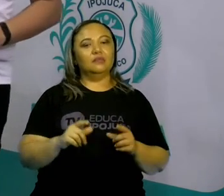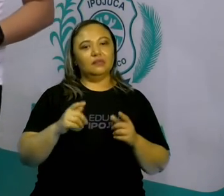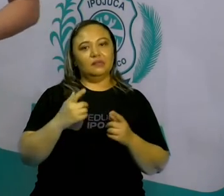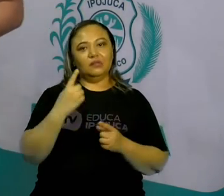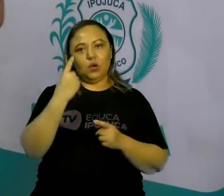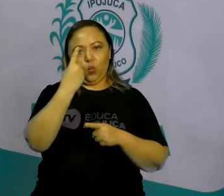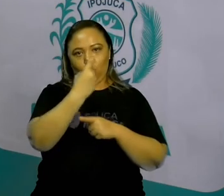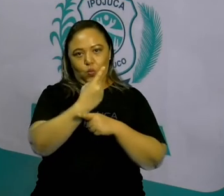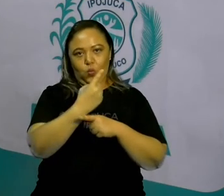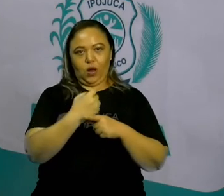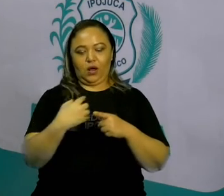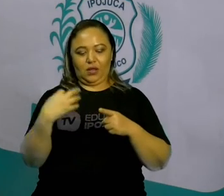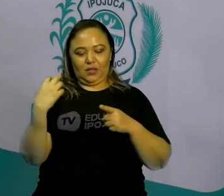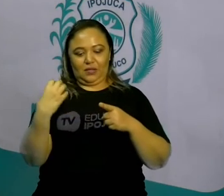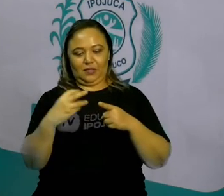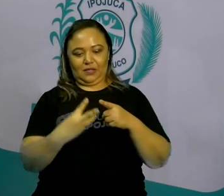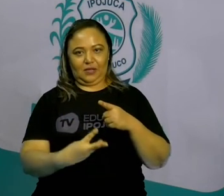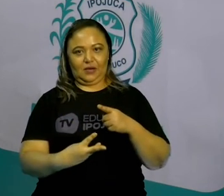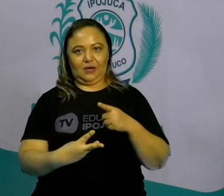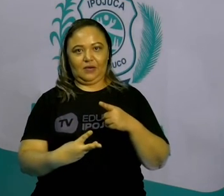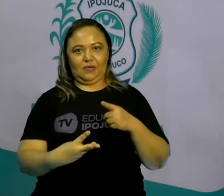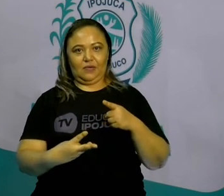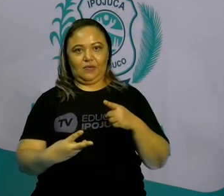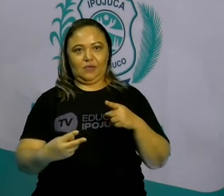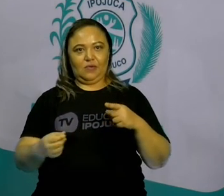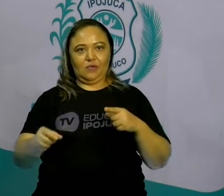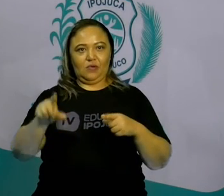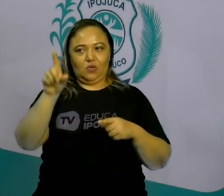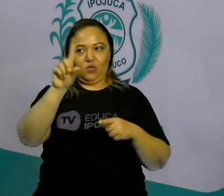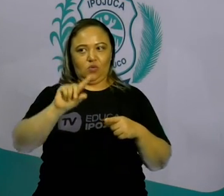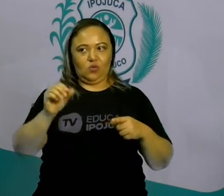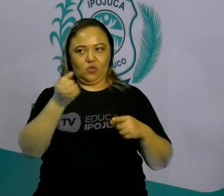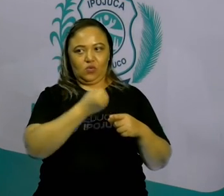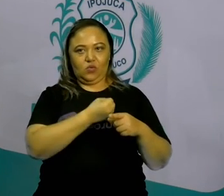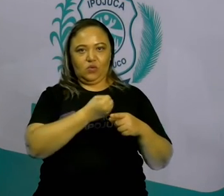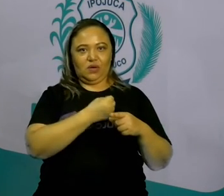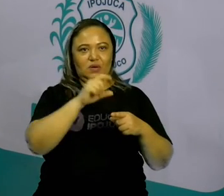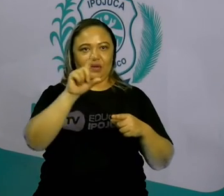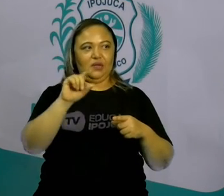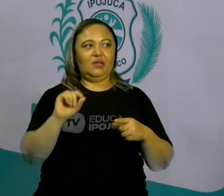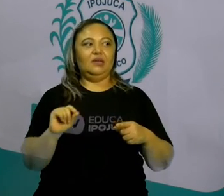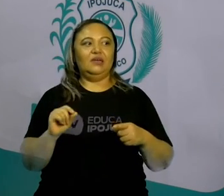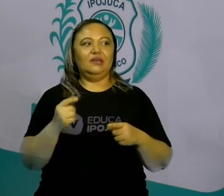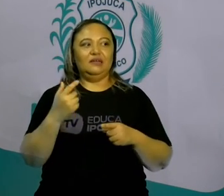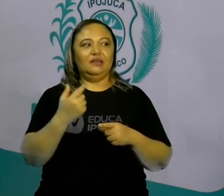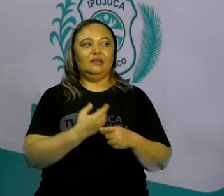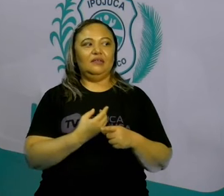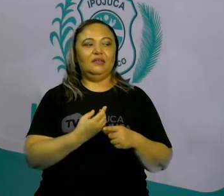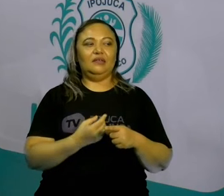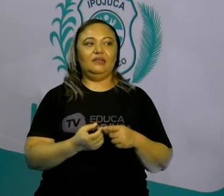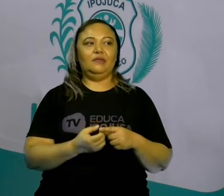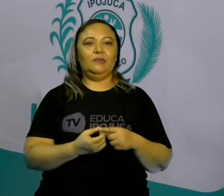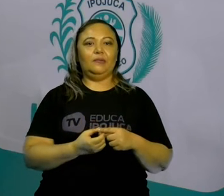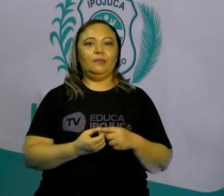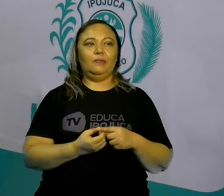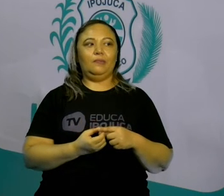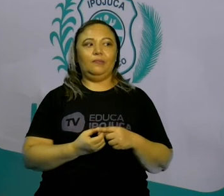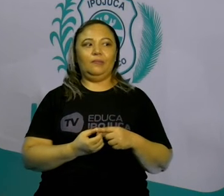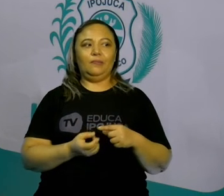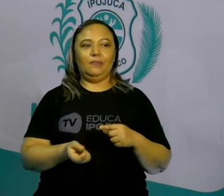Perfeito, Julieta. E agora, o que é que você vai fazer? Qual número você vai escolher? Difícil, hein? Vamos lá.